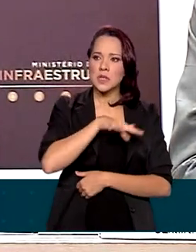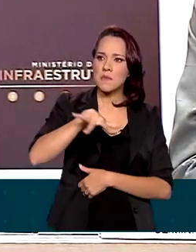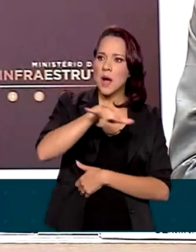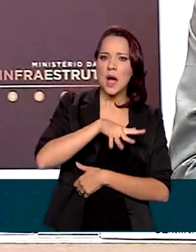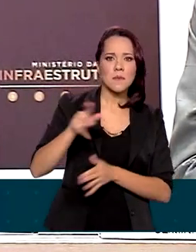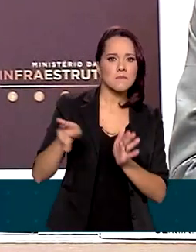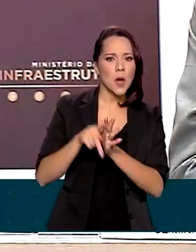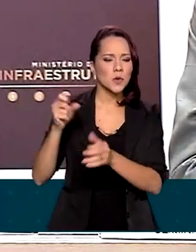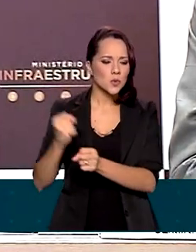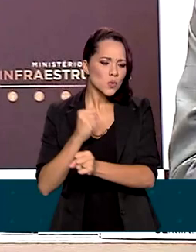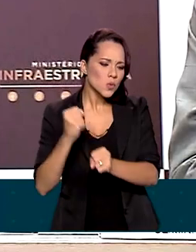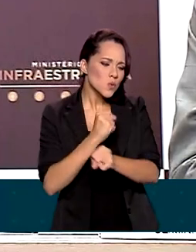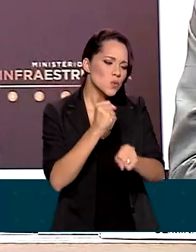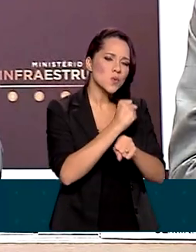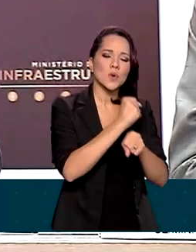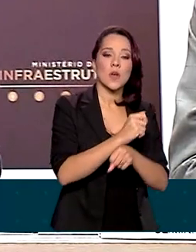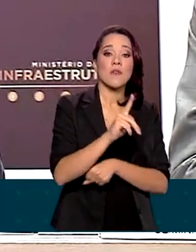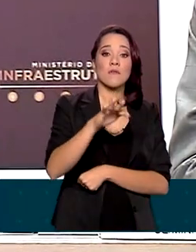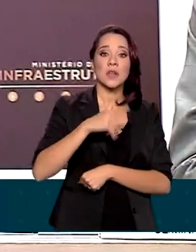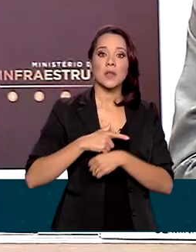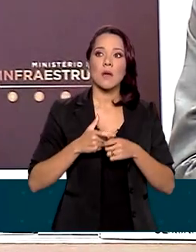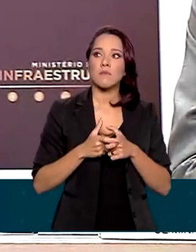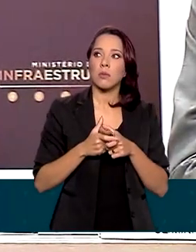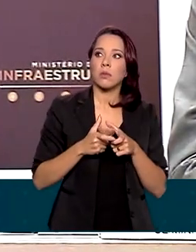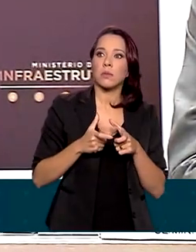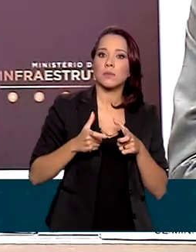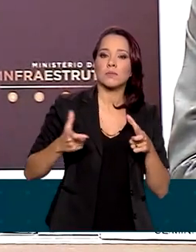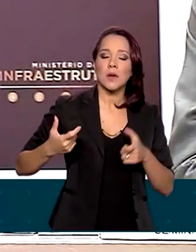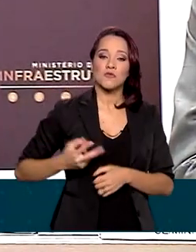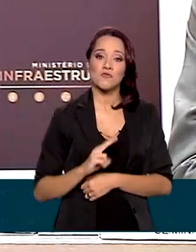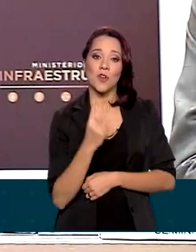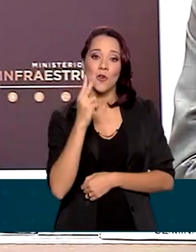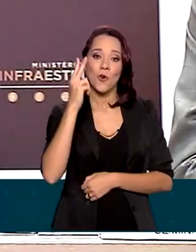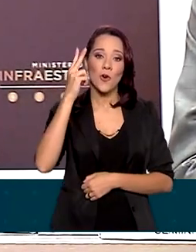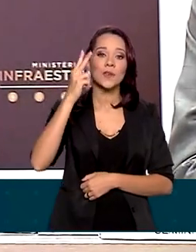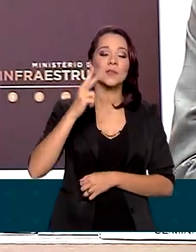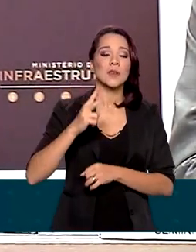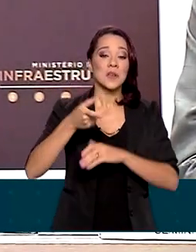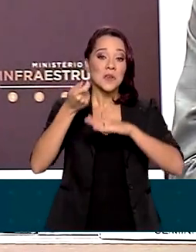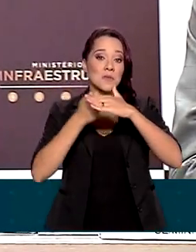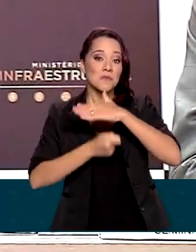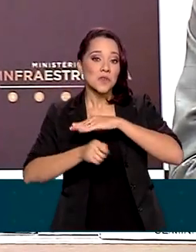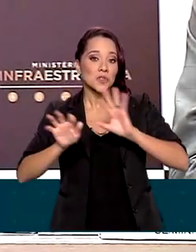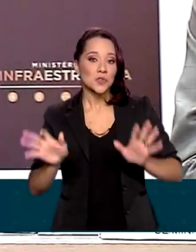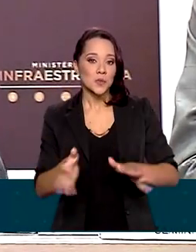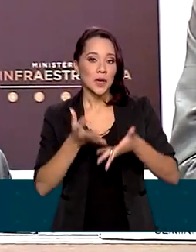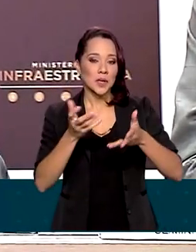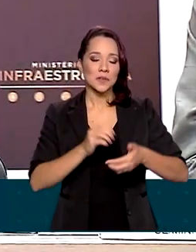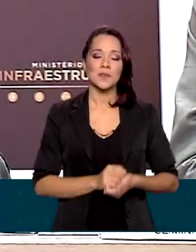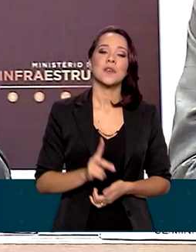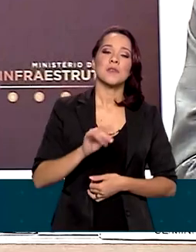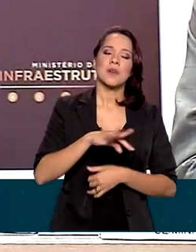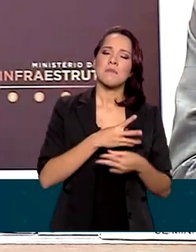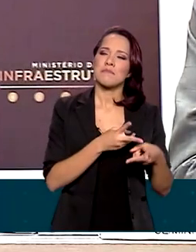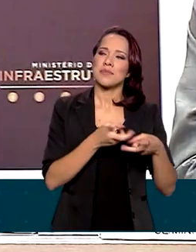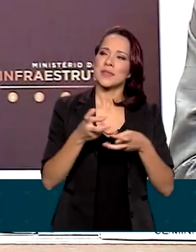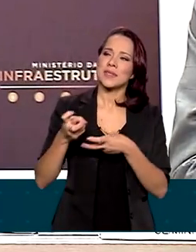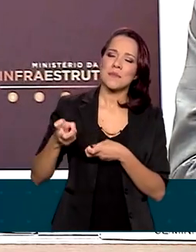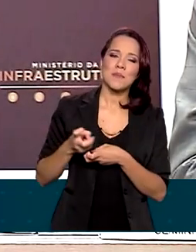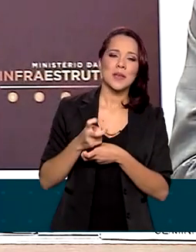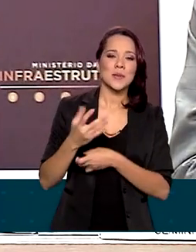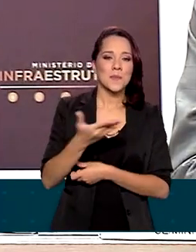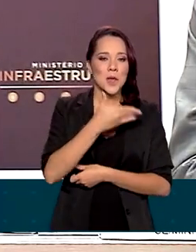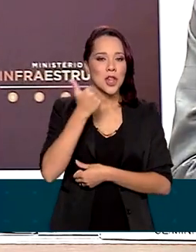obras, onde nós vamos ter um crescimento dos valores investidos. A gente vai perceber esse